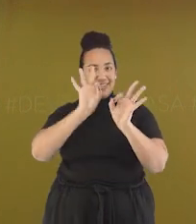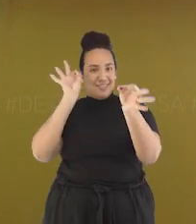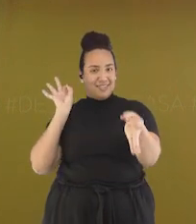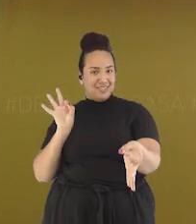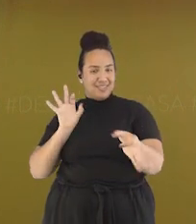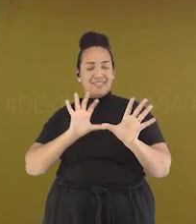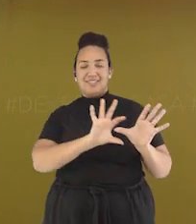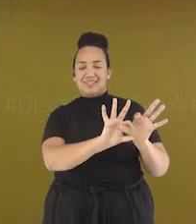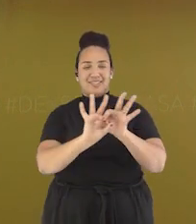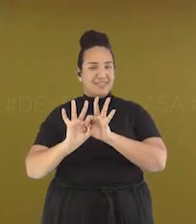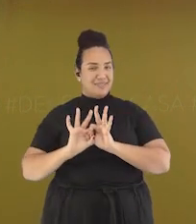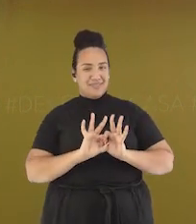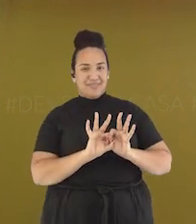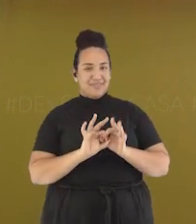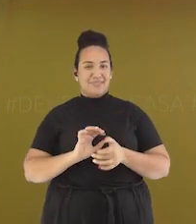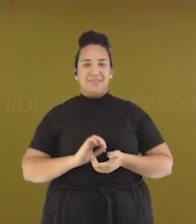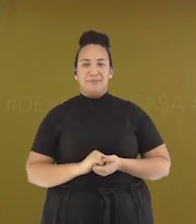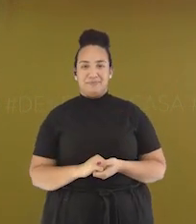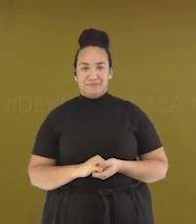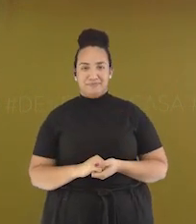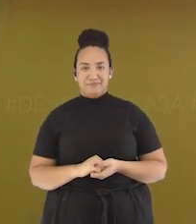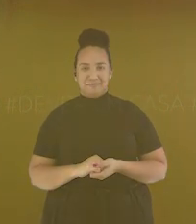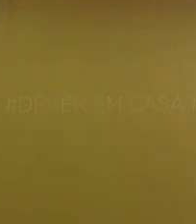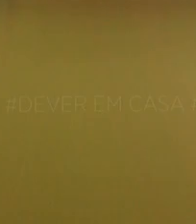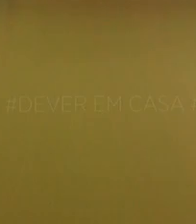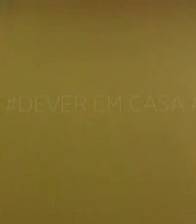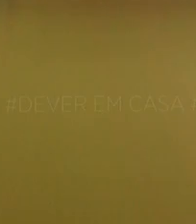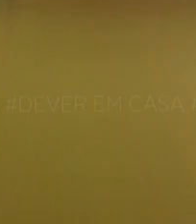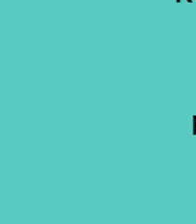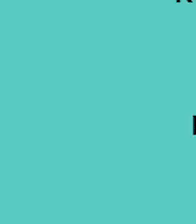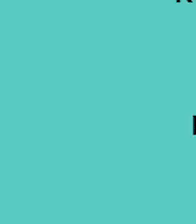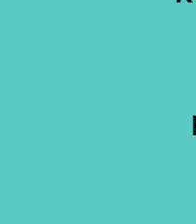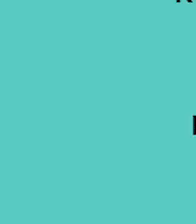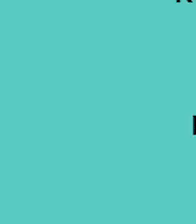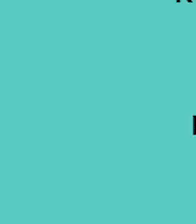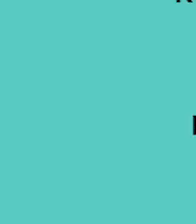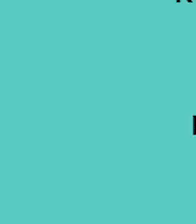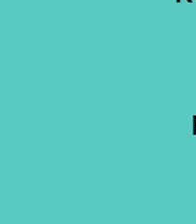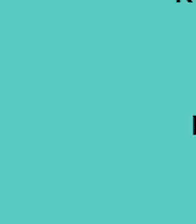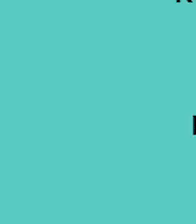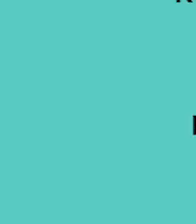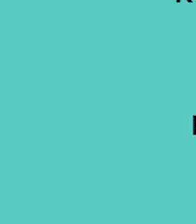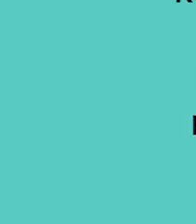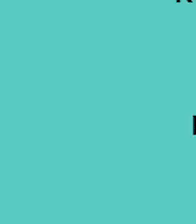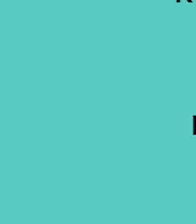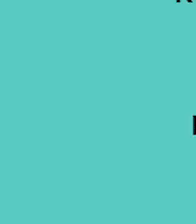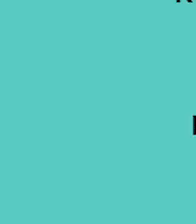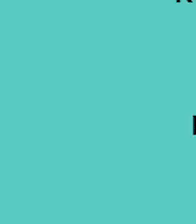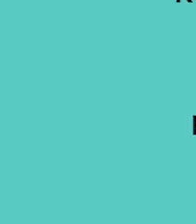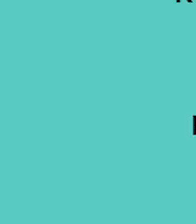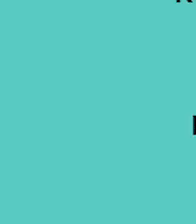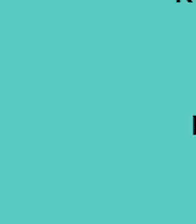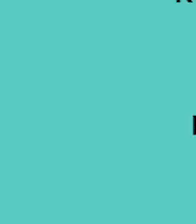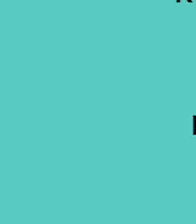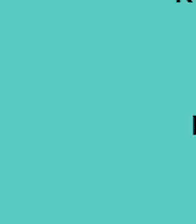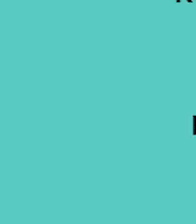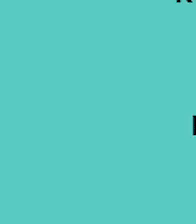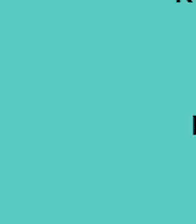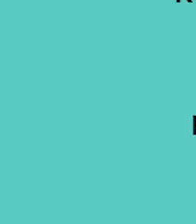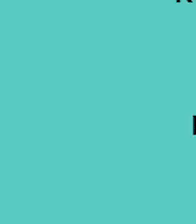Mesmo distantes, estamos juntos Tchau, Tchau, tchau Tchau, tchau